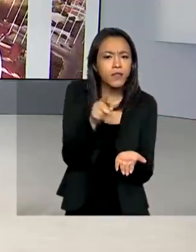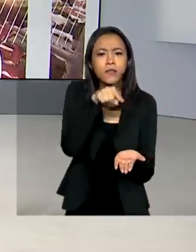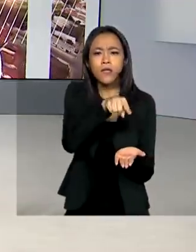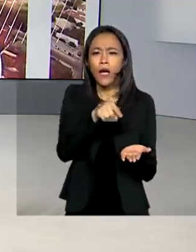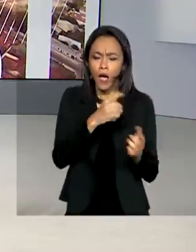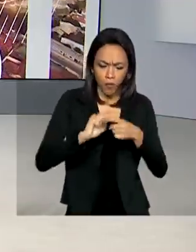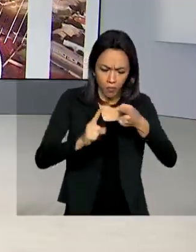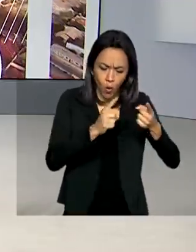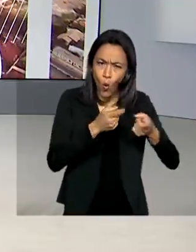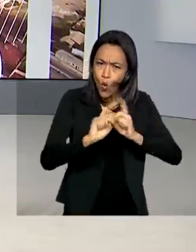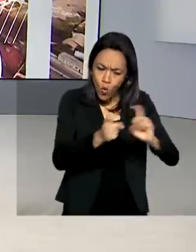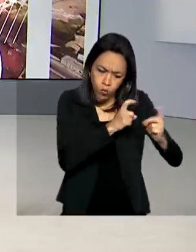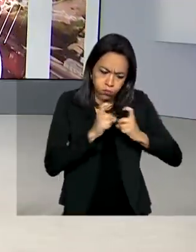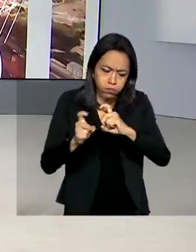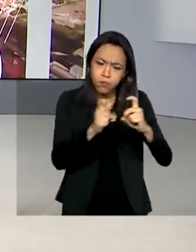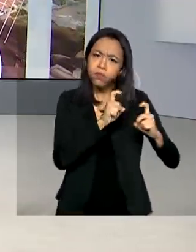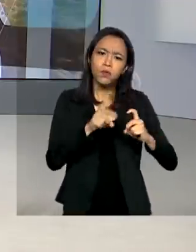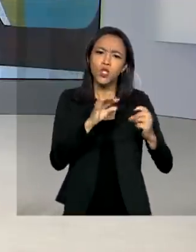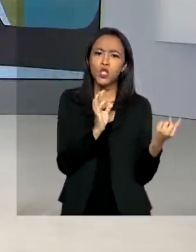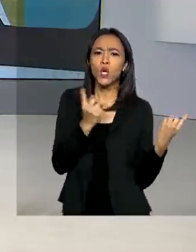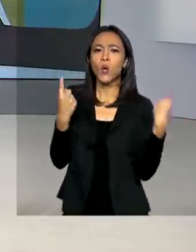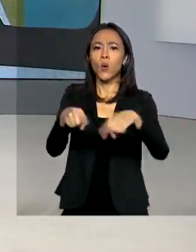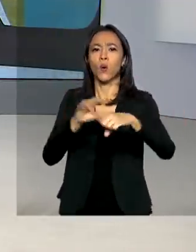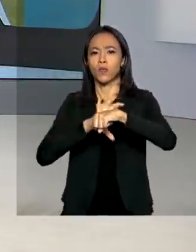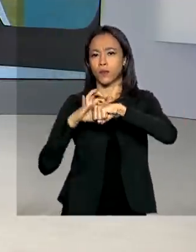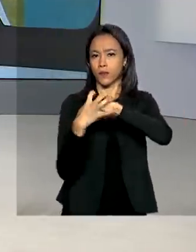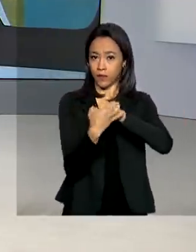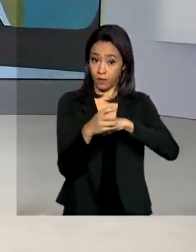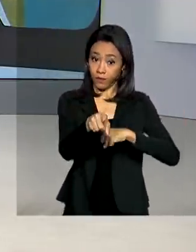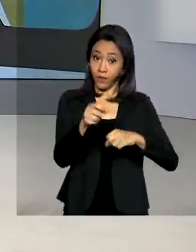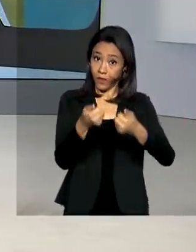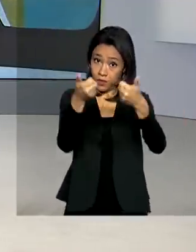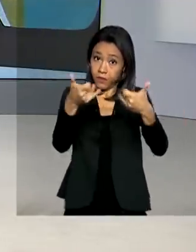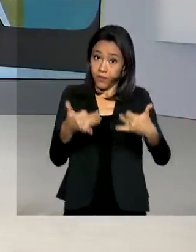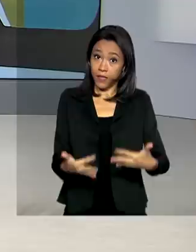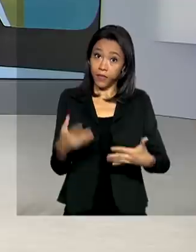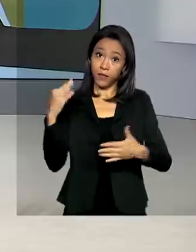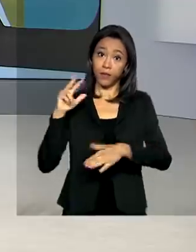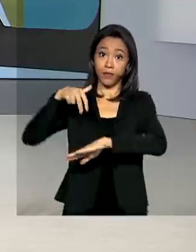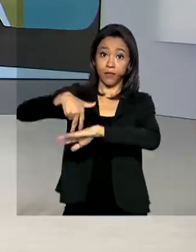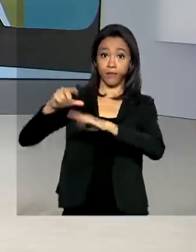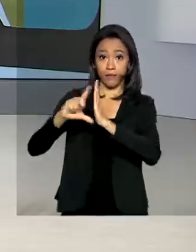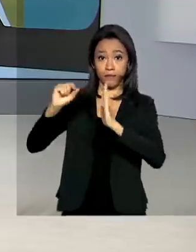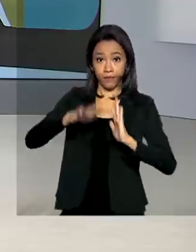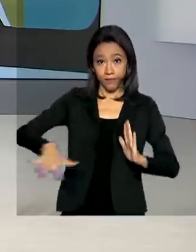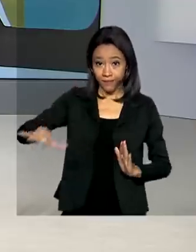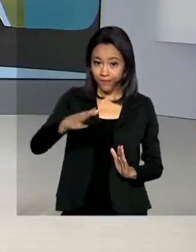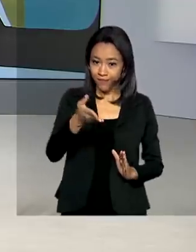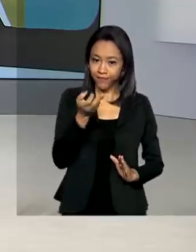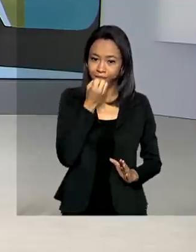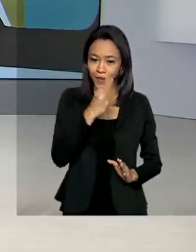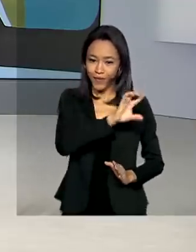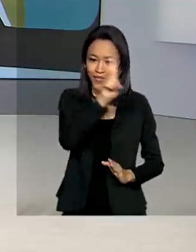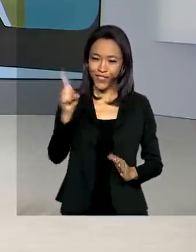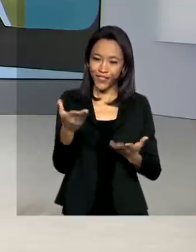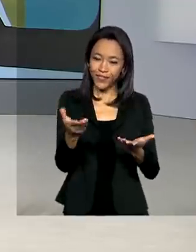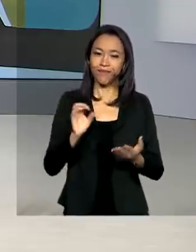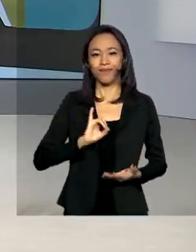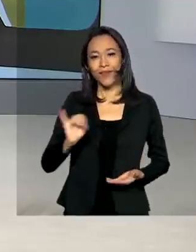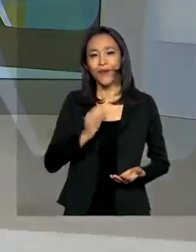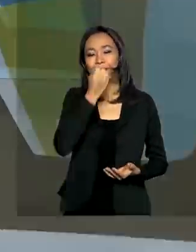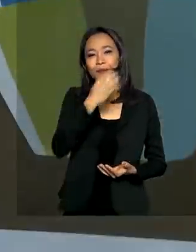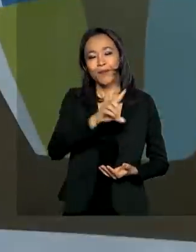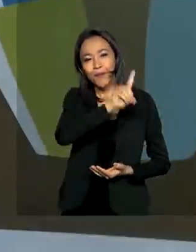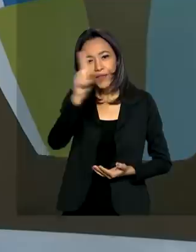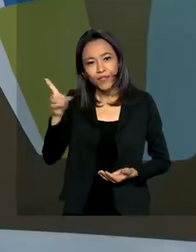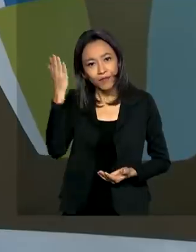-19. Luciana Colares de Holanda conta pra gente ao vivo, direto do Palácio do Planalto. Oi, Lu, bom dia. Oi, Renata, bom dia pra você.